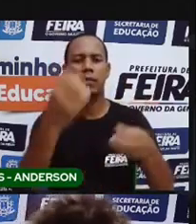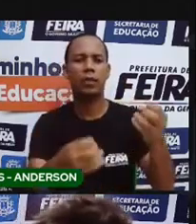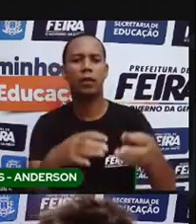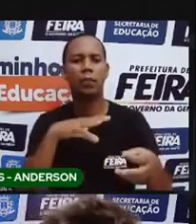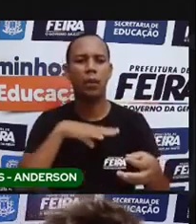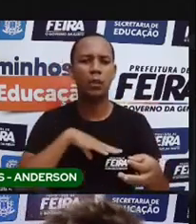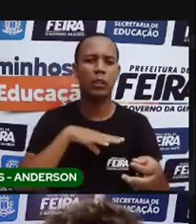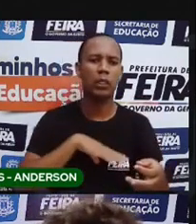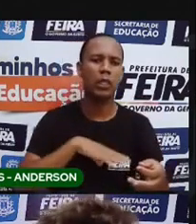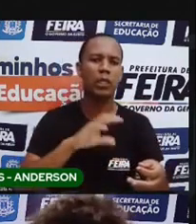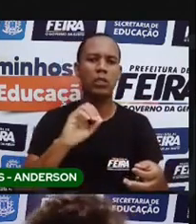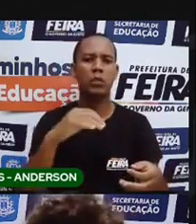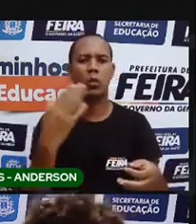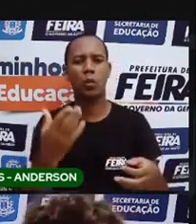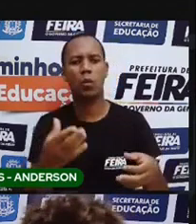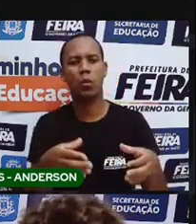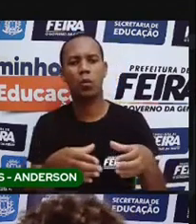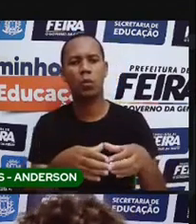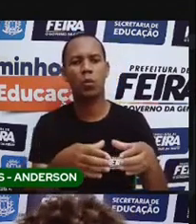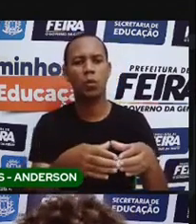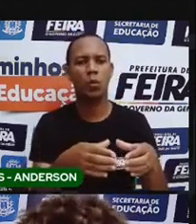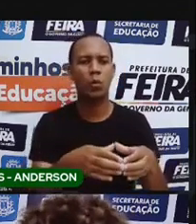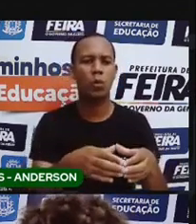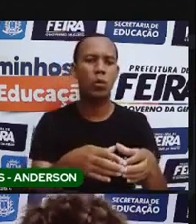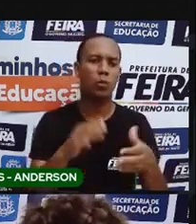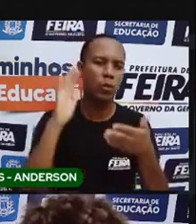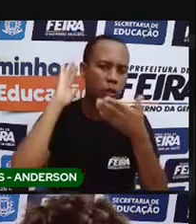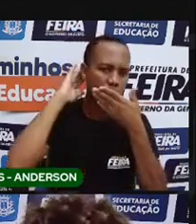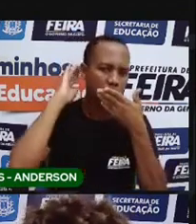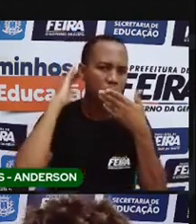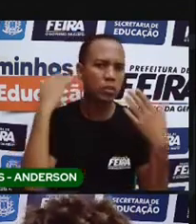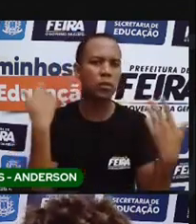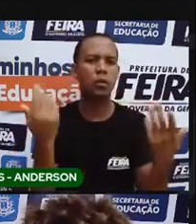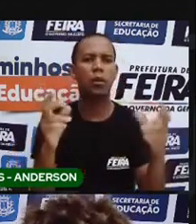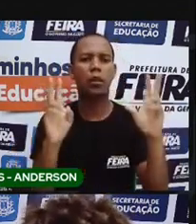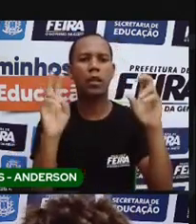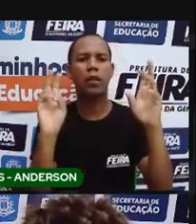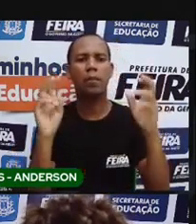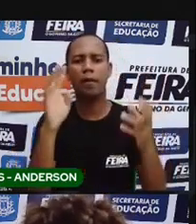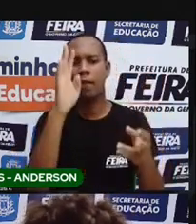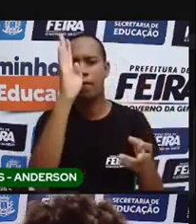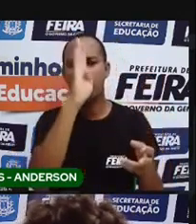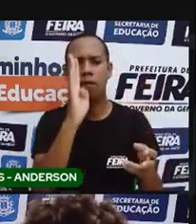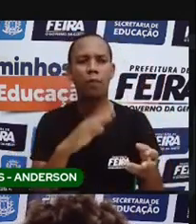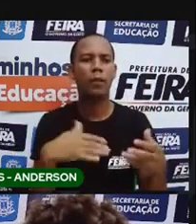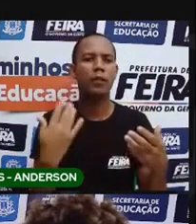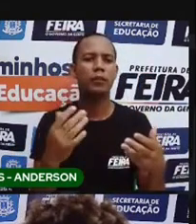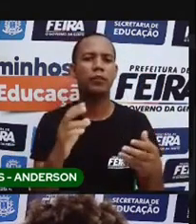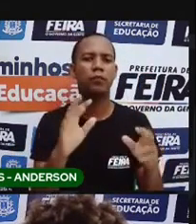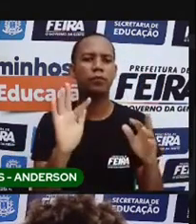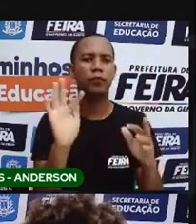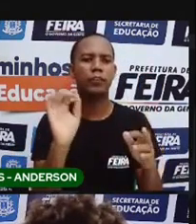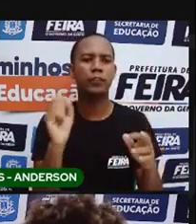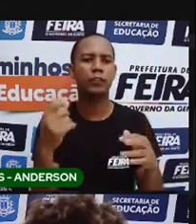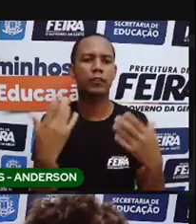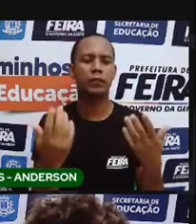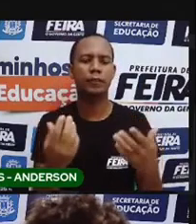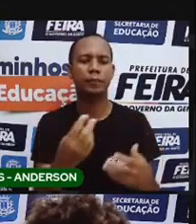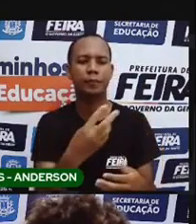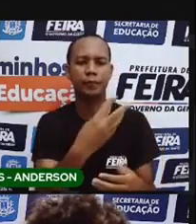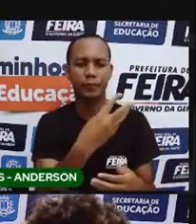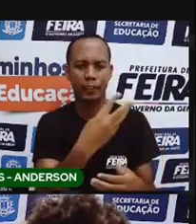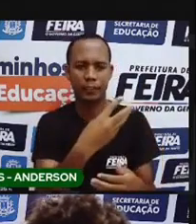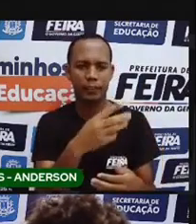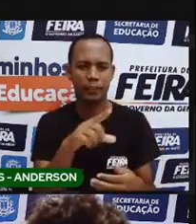ele está falando sobre os indígenas ele está falando sobre o pera de santana o que que esse mapa está falando que é são brentes mas um